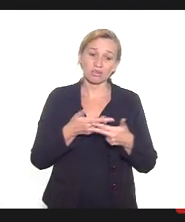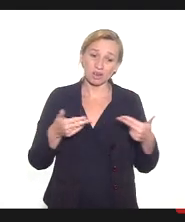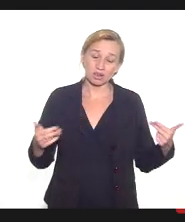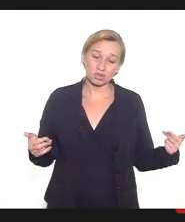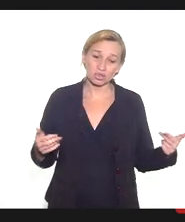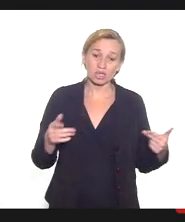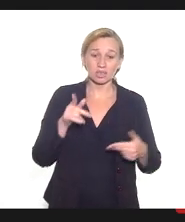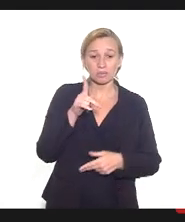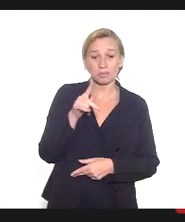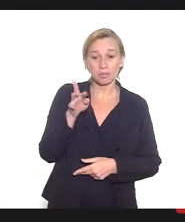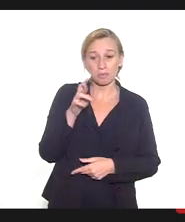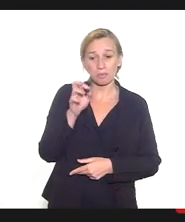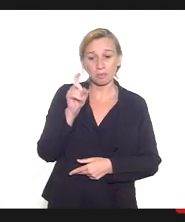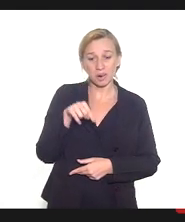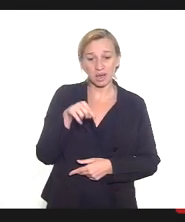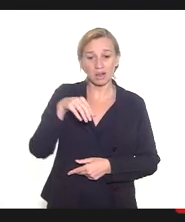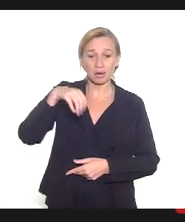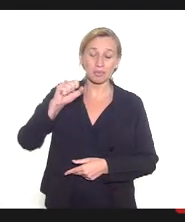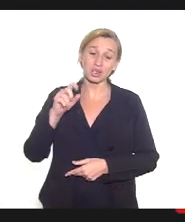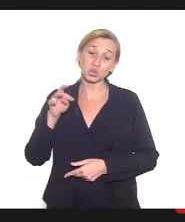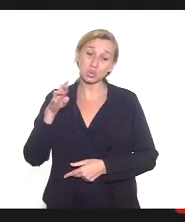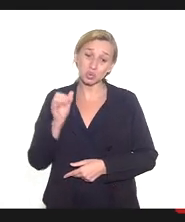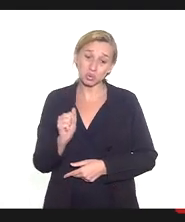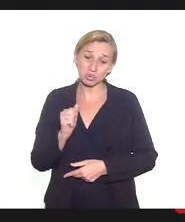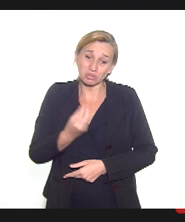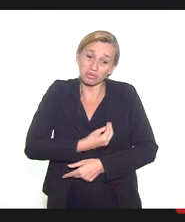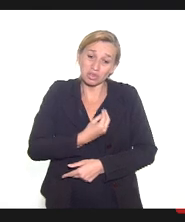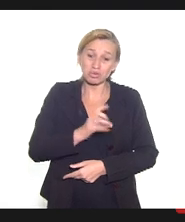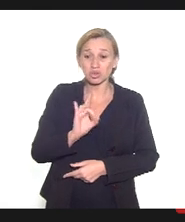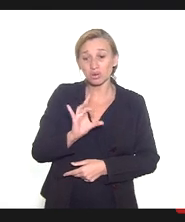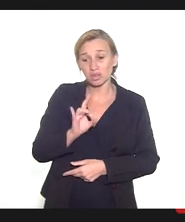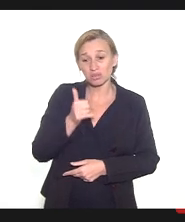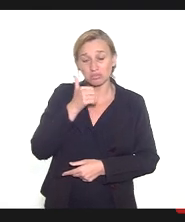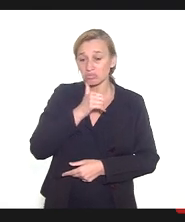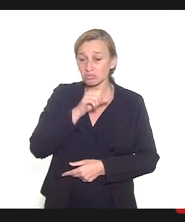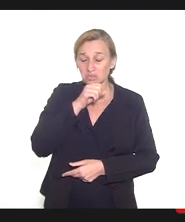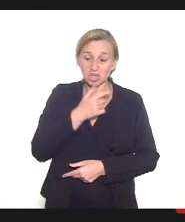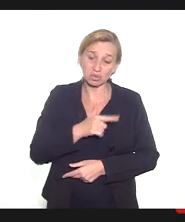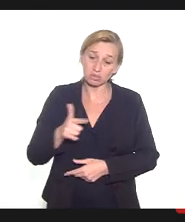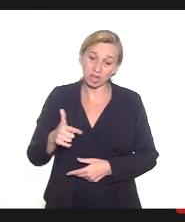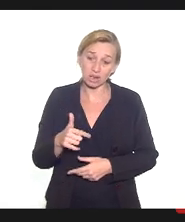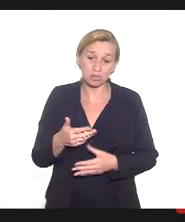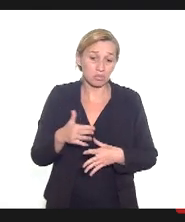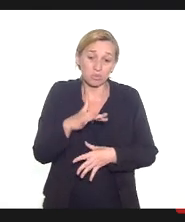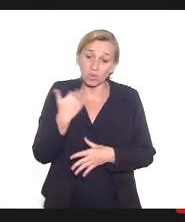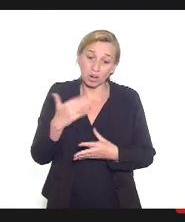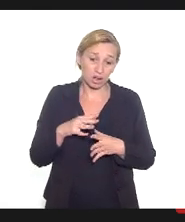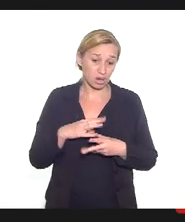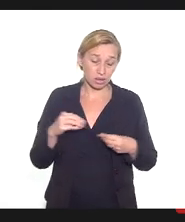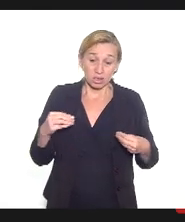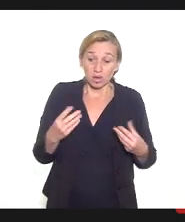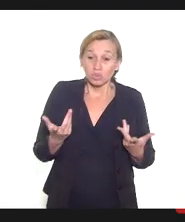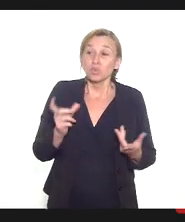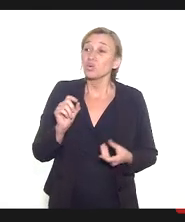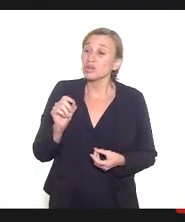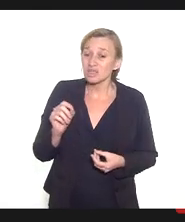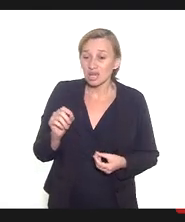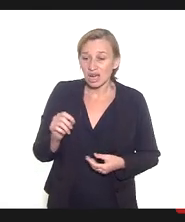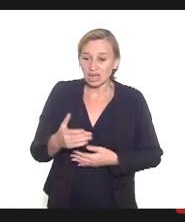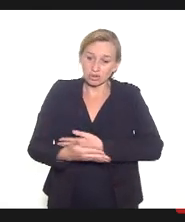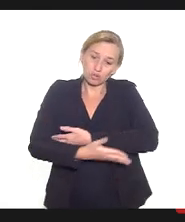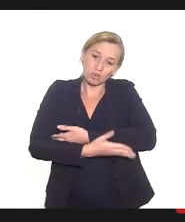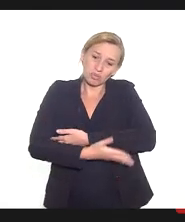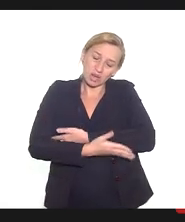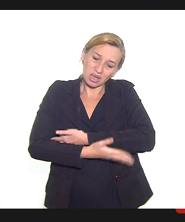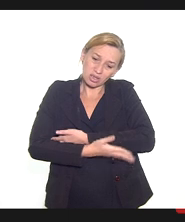prematuros, que sobrevivem à mãe, e qual o futuro desses prematuros, o que será desses prematuros que estão sendo